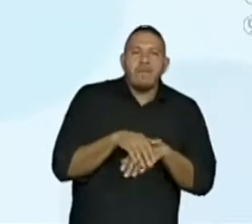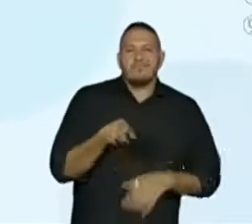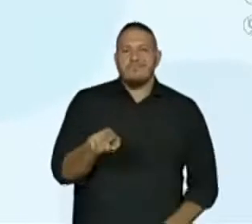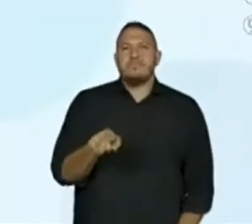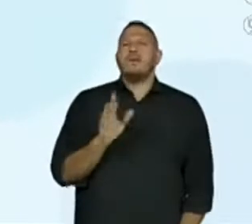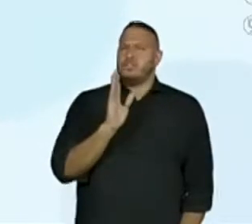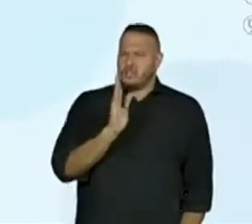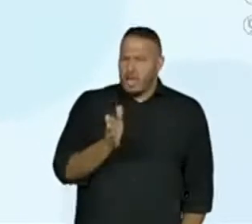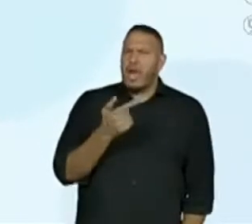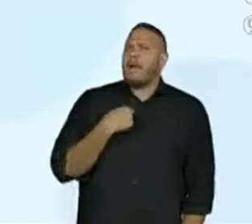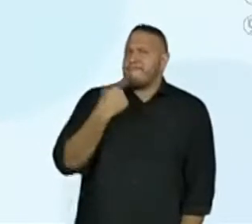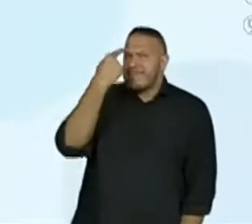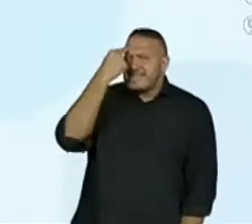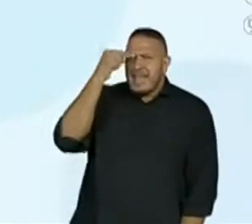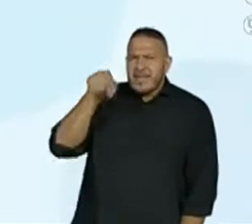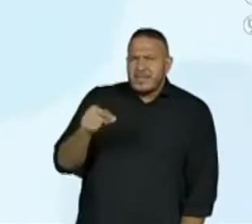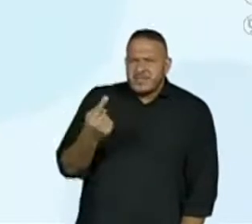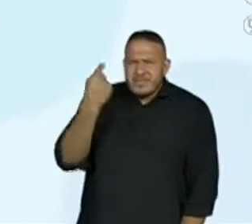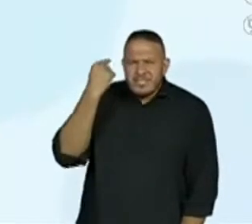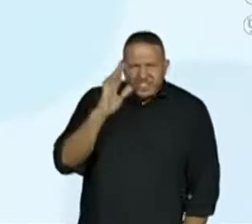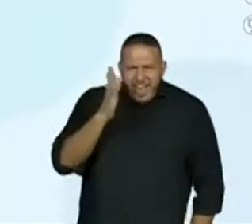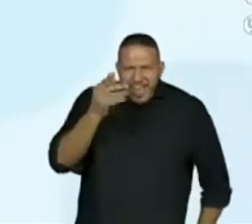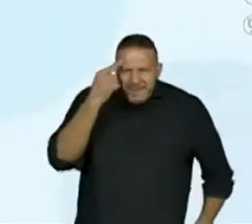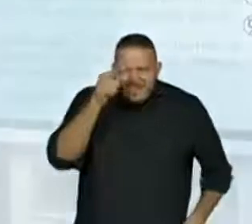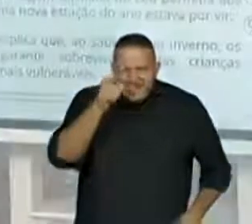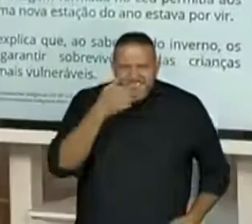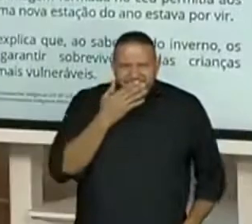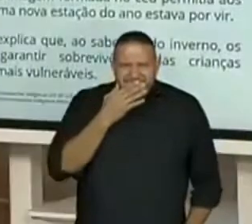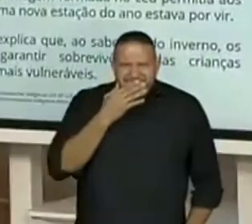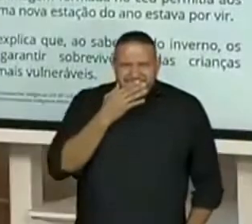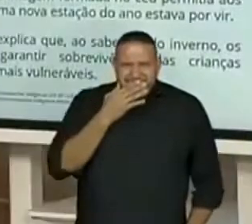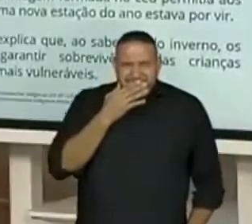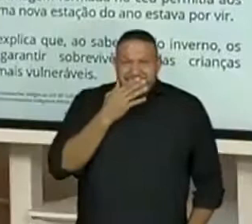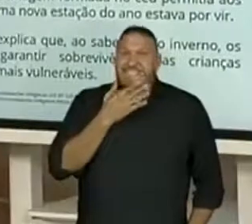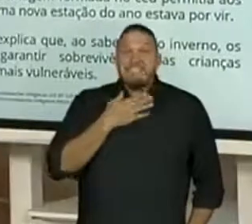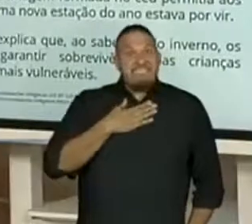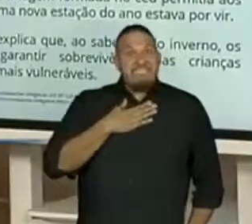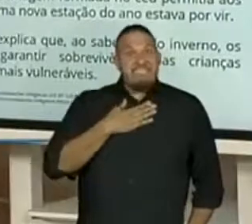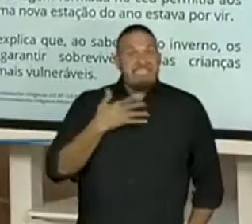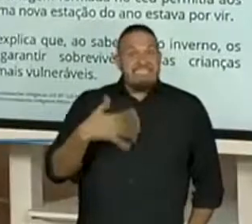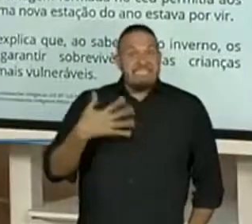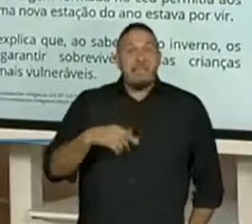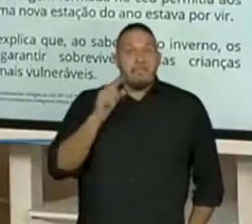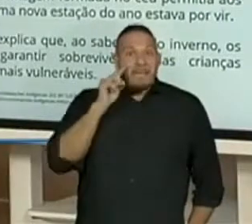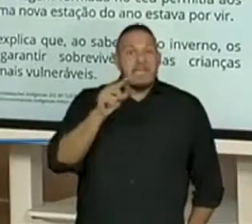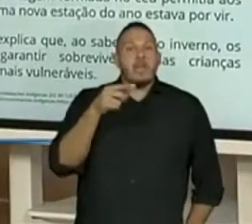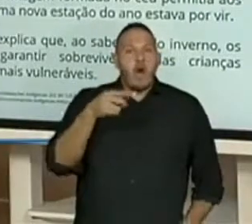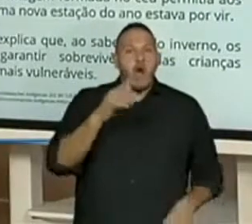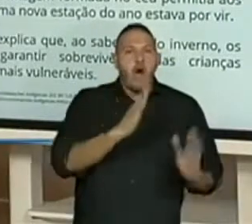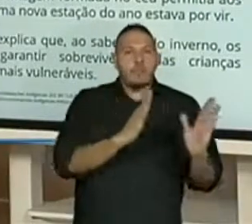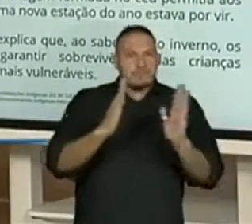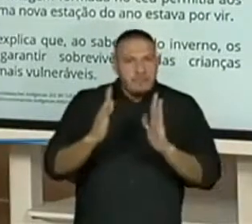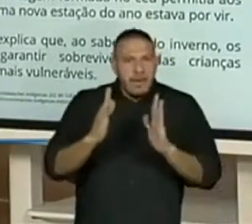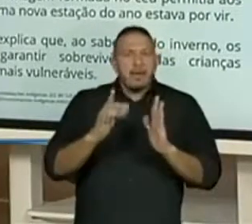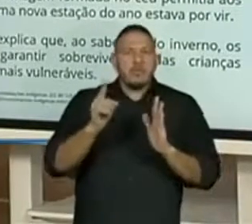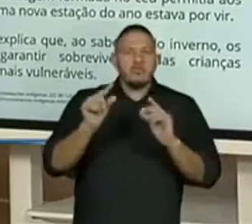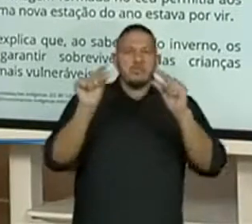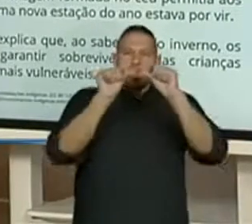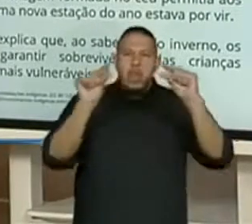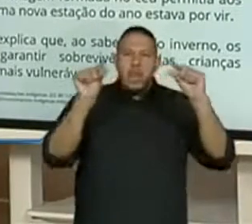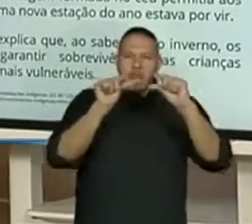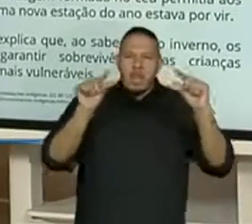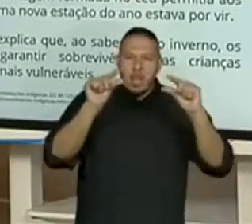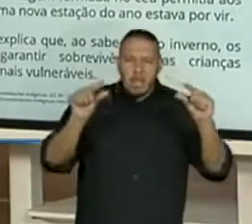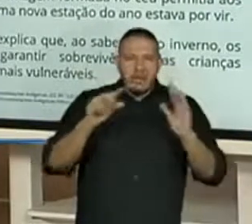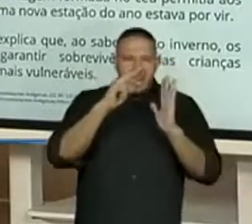Já tinham pensado nisso antes? Pensando então nessa segunda parte do texto com esses parágrafos que acabamos de